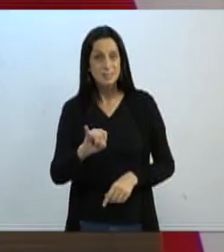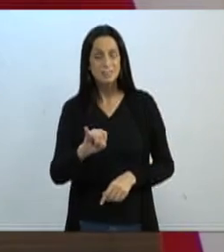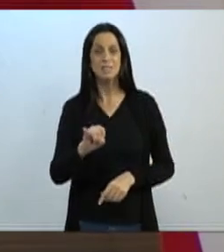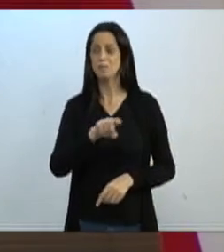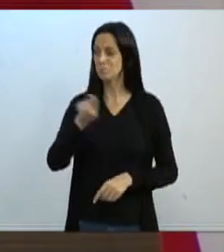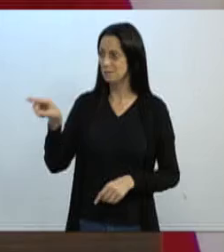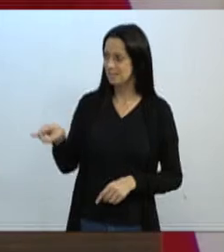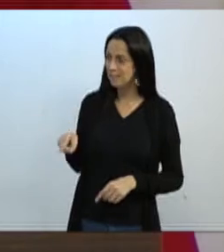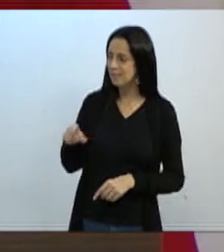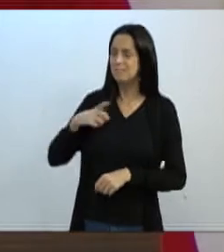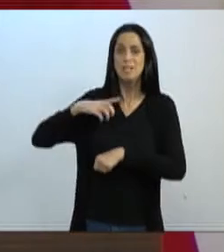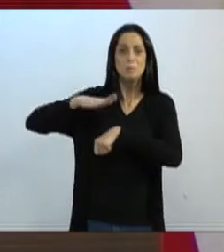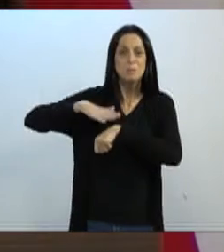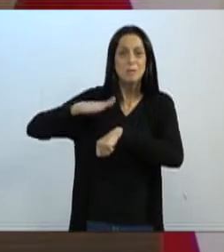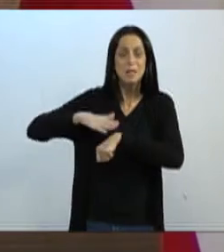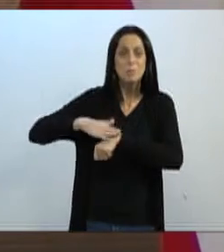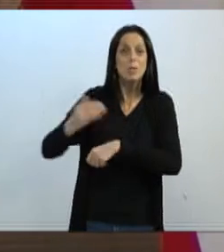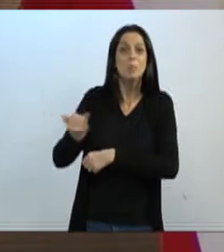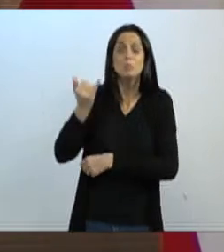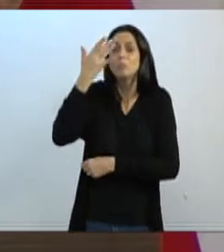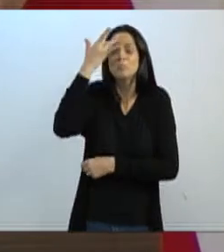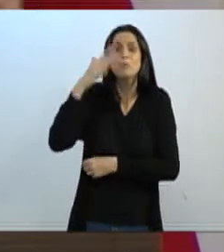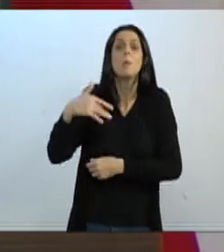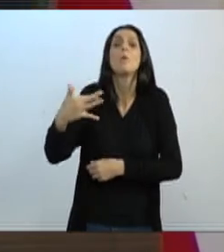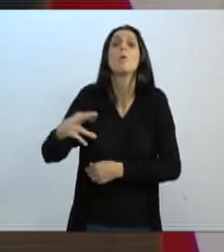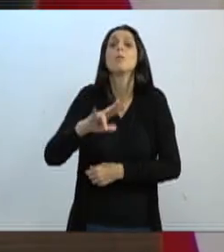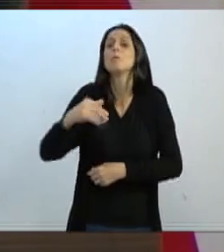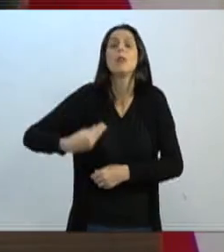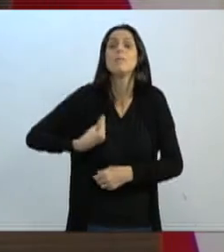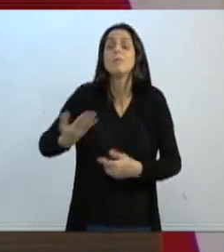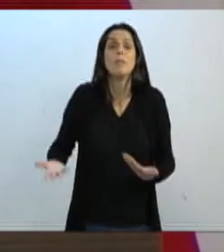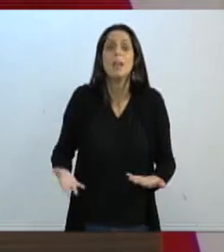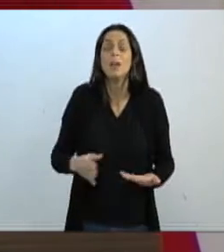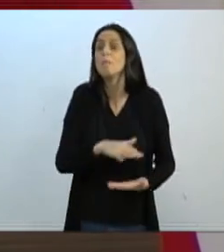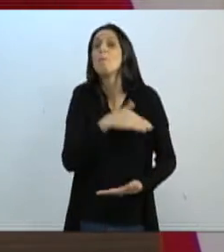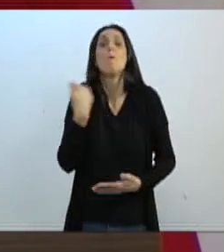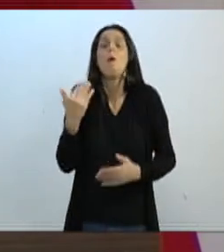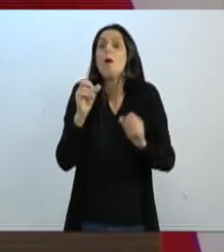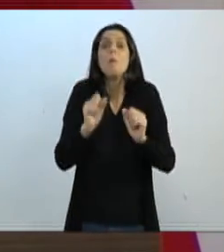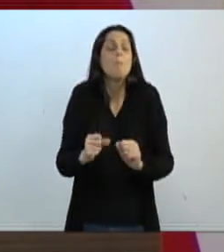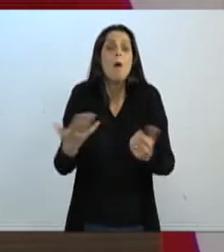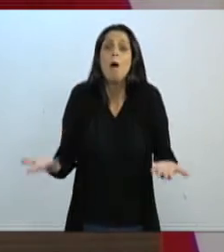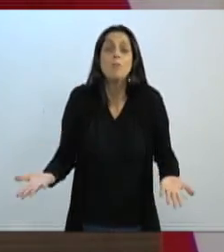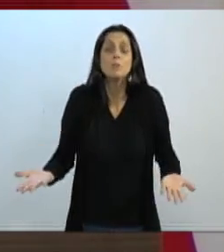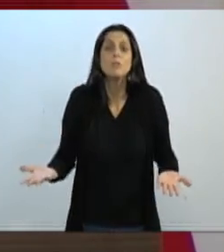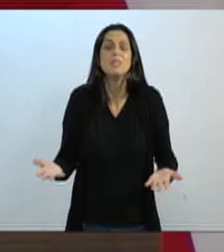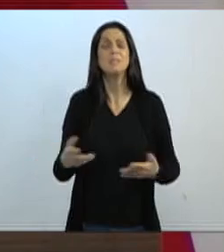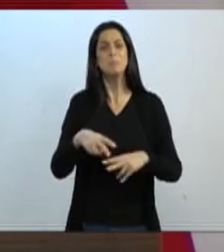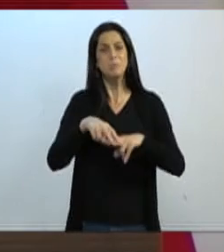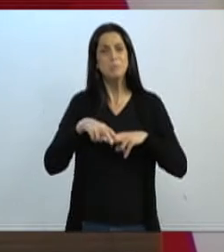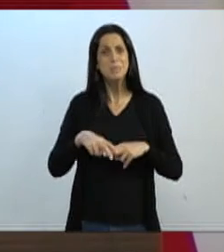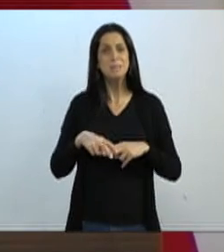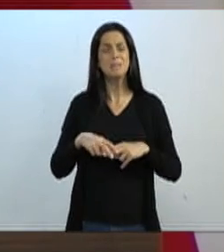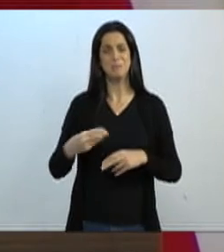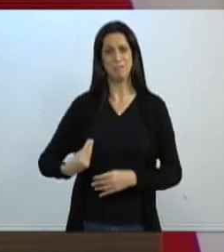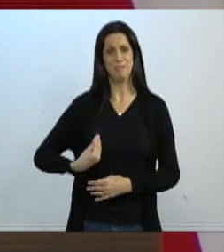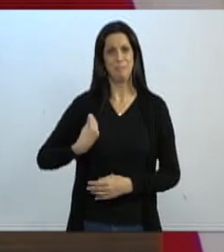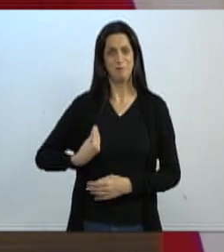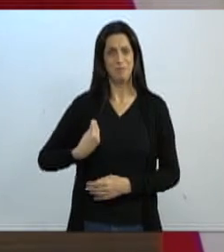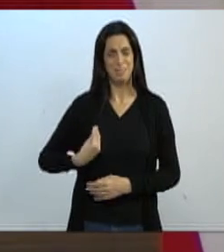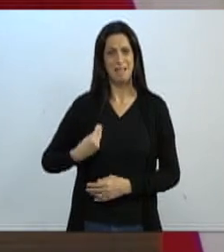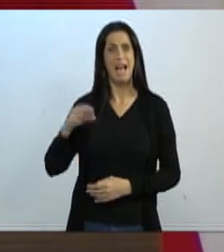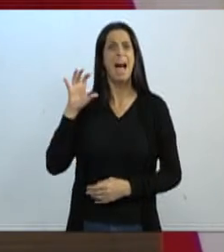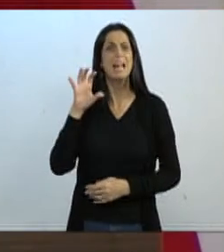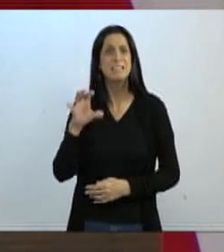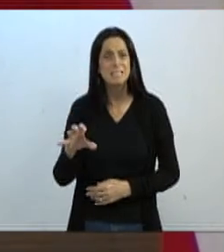seu tempo que é precioso, que a gente nunca sabe quanto tempo a gente tem de vida. Não invista a sua vida. É verdade. Gente, não invistam a vida de